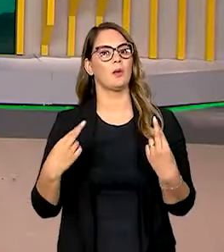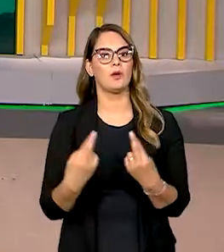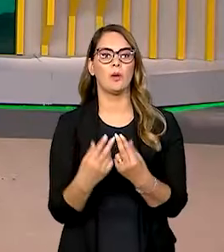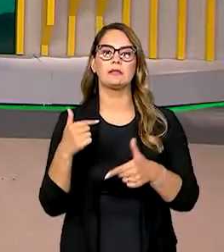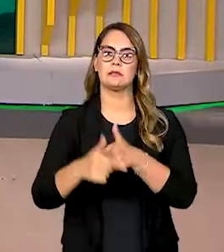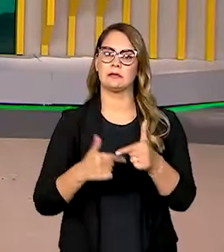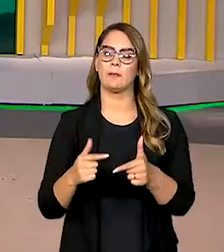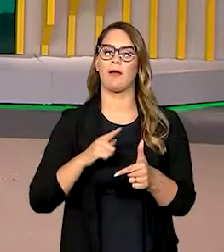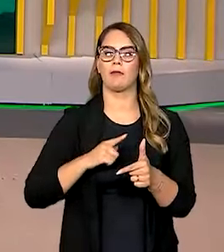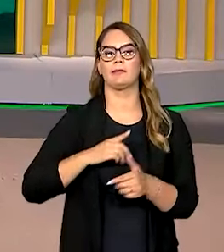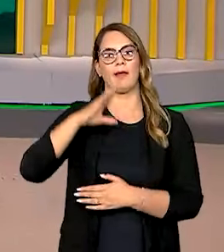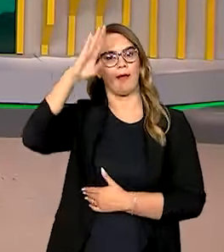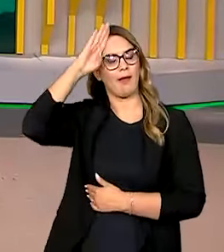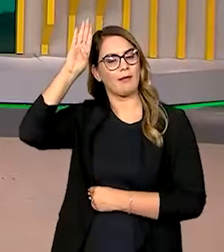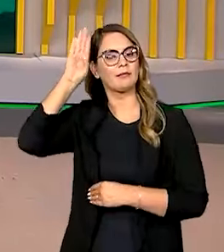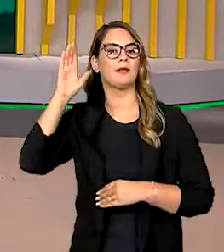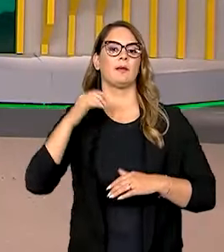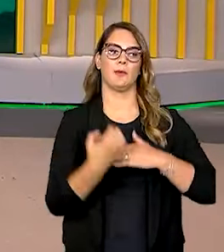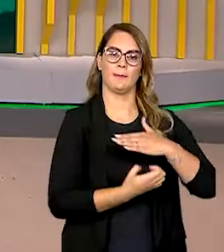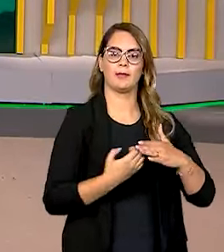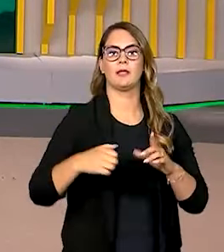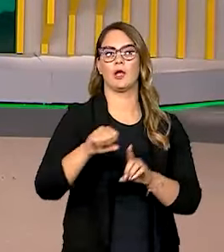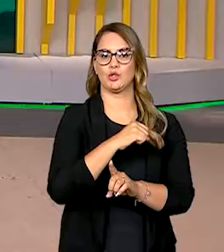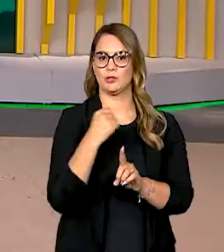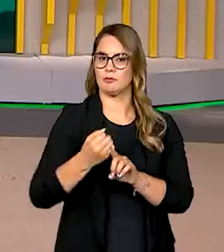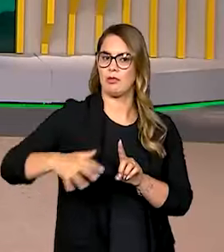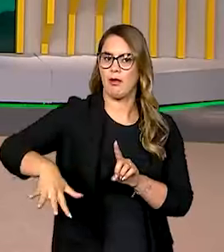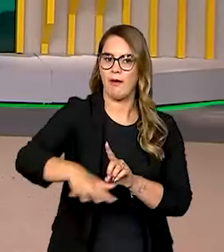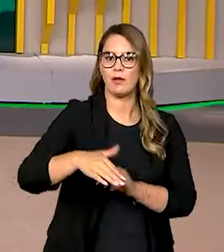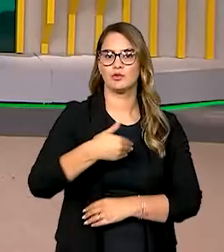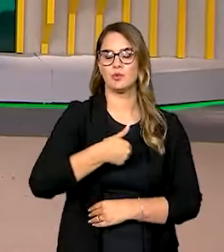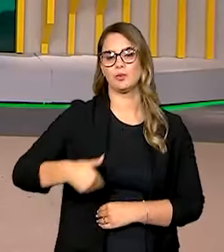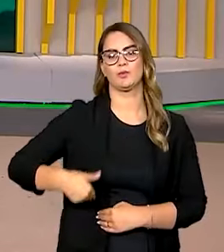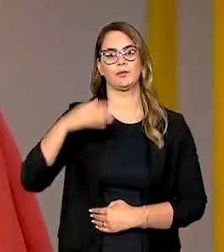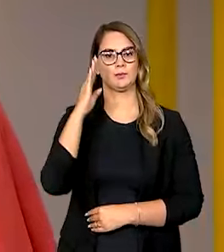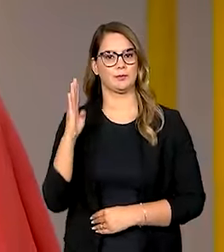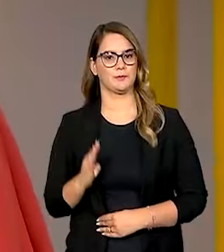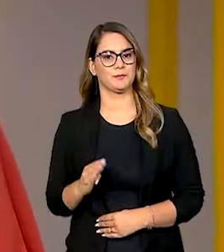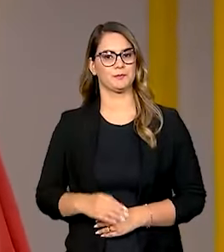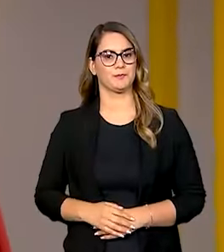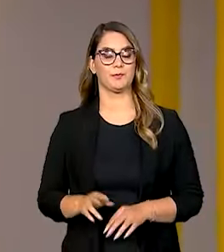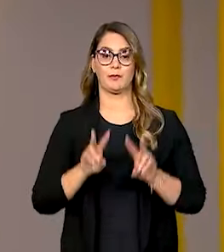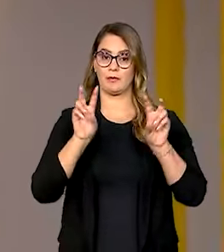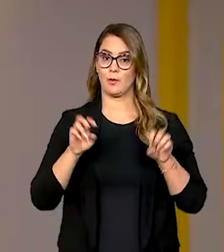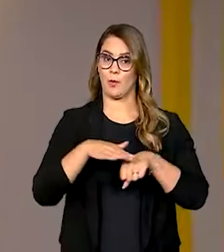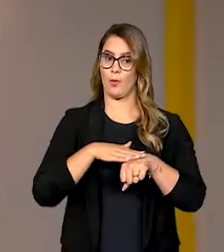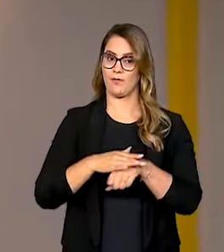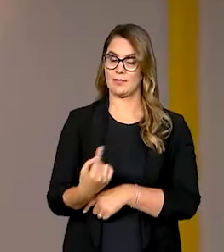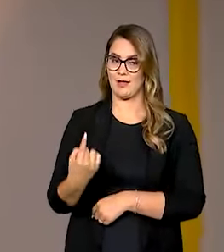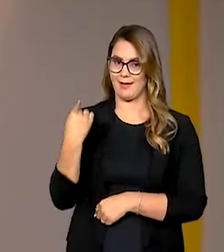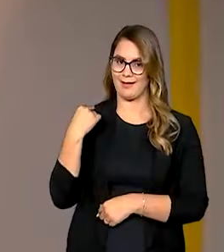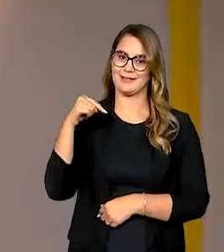atividades que envolvem acadêmicos, empresários, sociedade civil e governos nacionais. Sobre o assunto, eu conversei